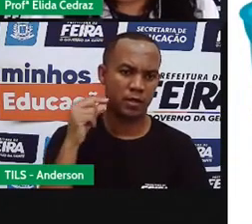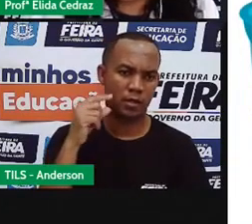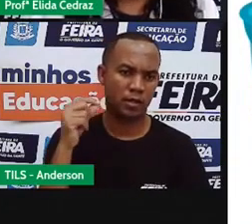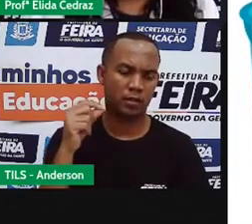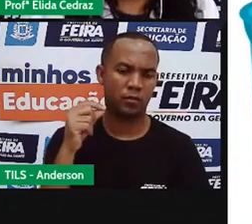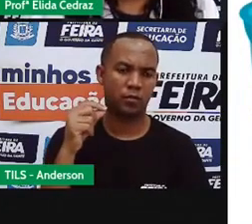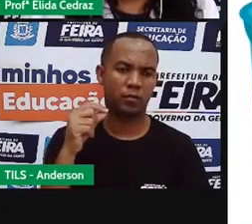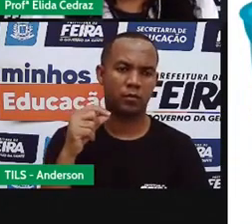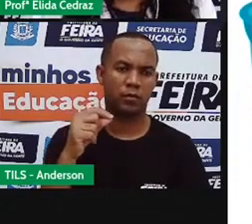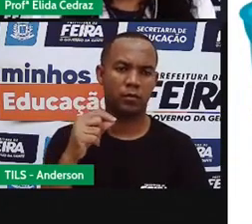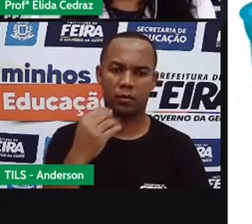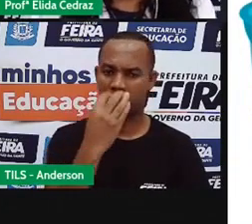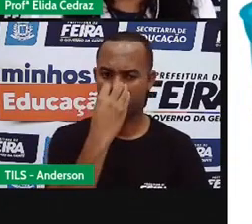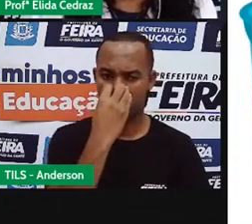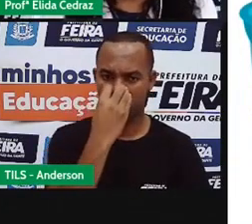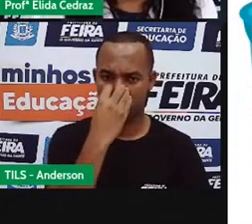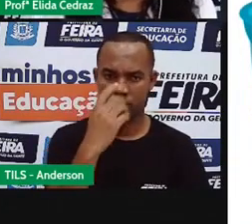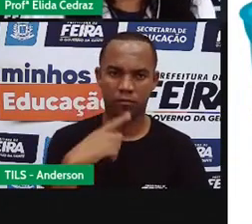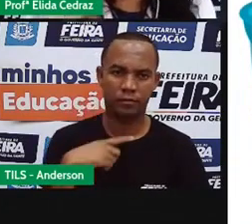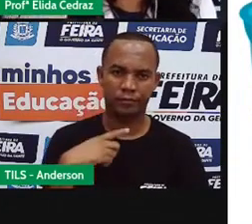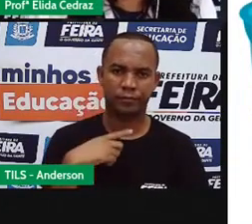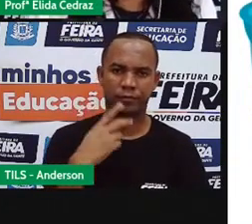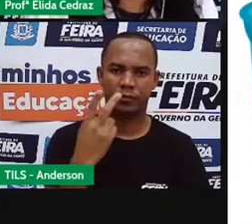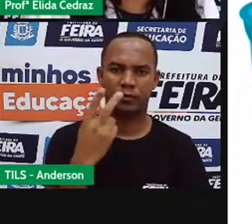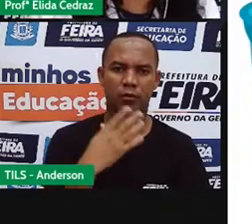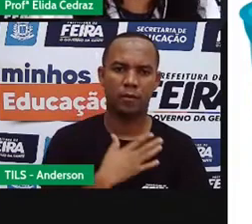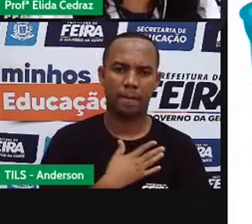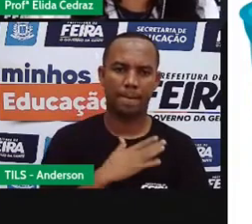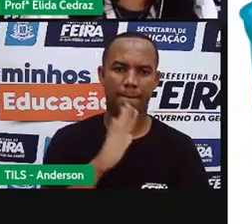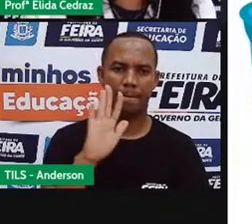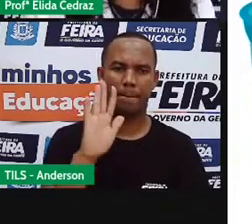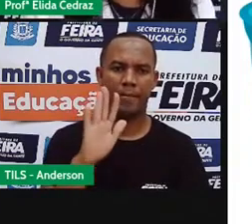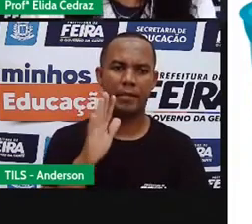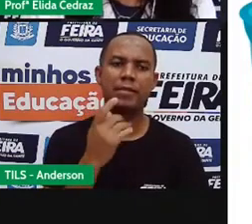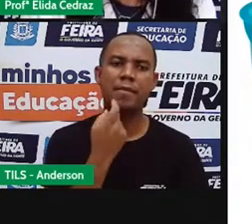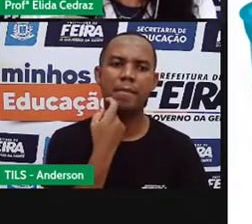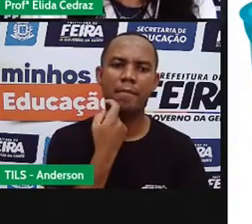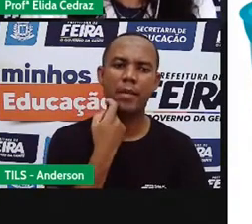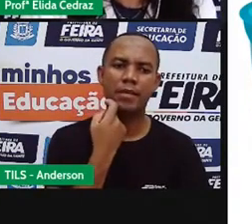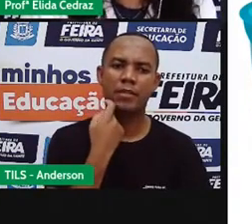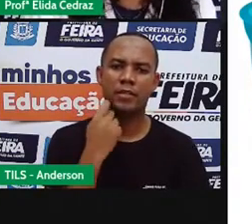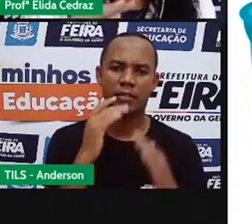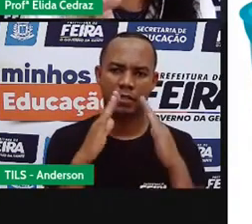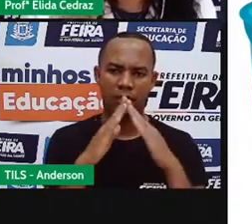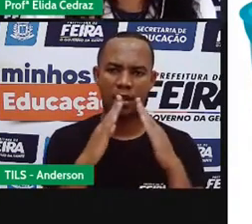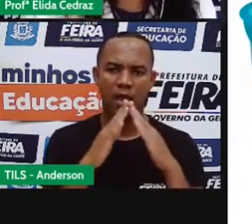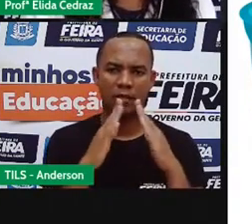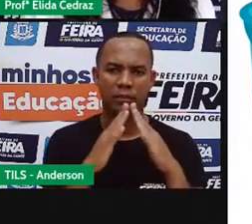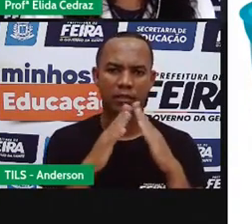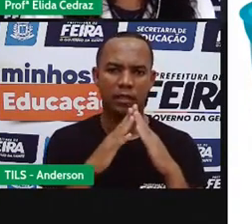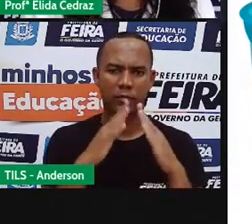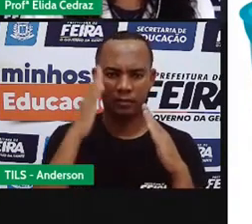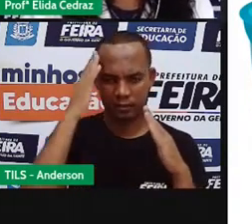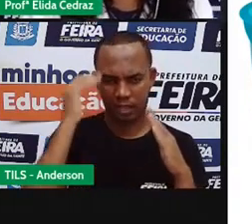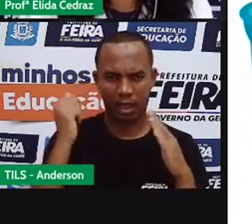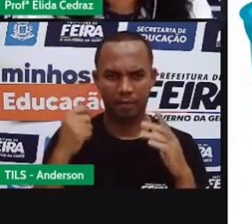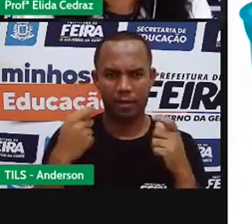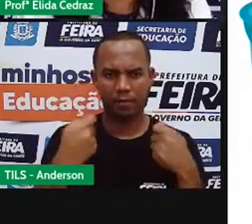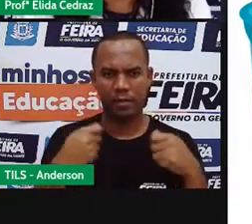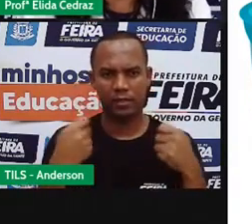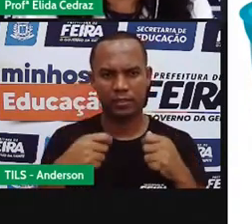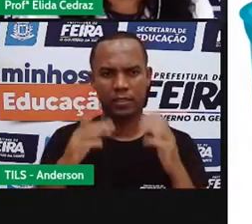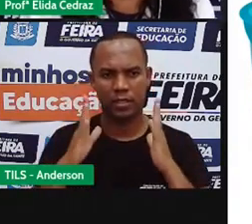tem peixe em casa ou quem trabalha com aquário sabe que de vez em quando precisa